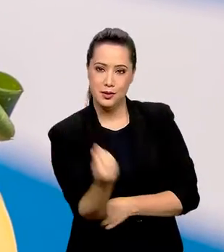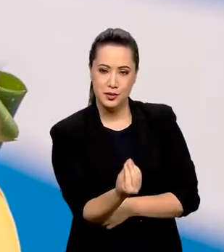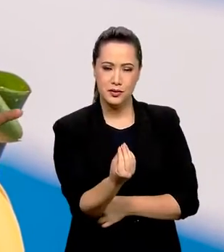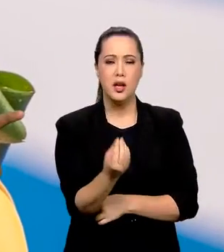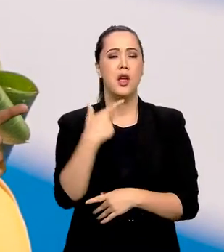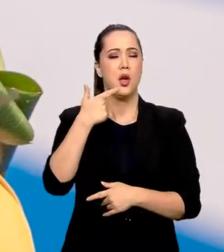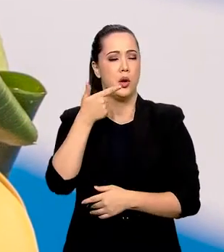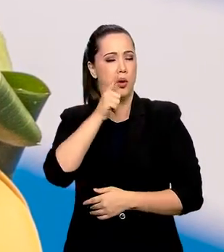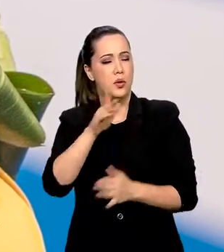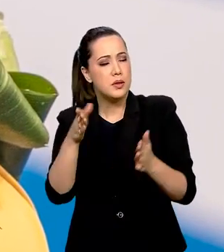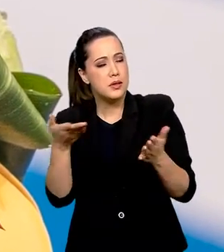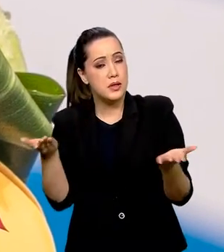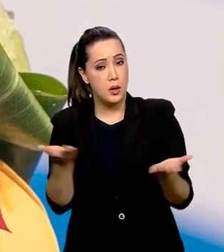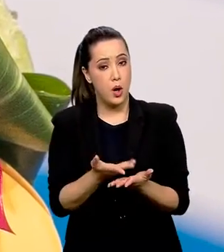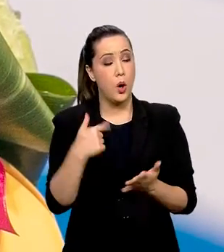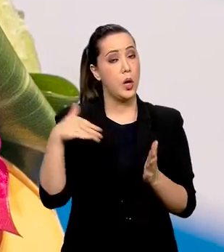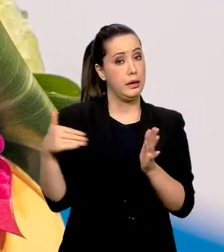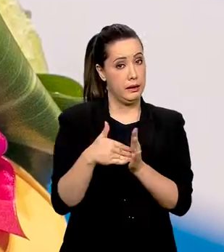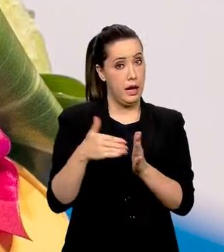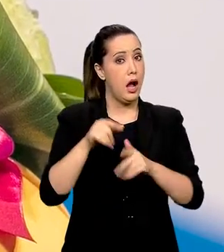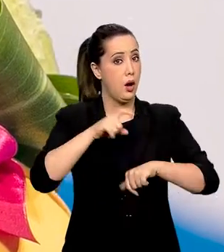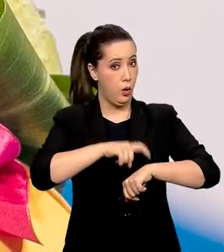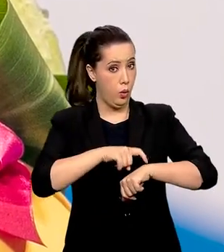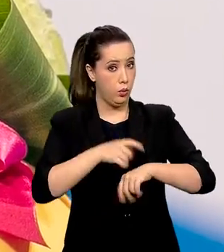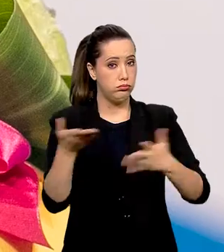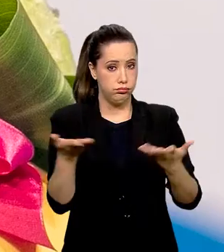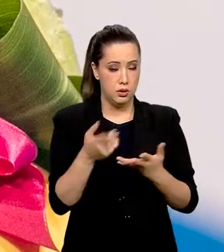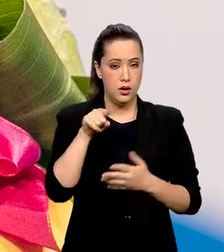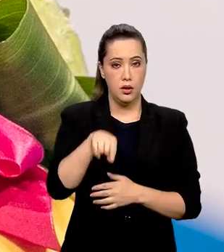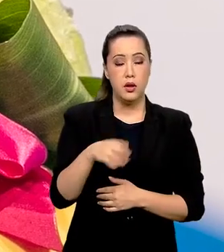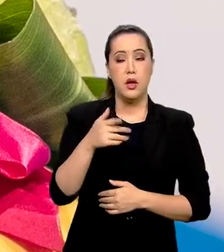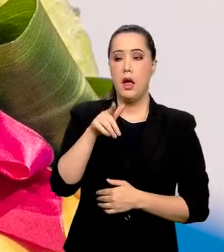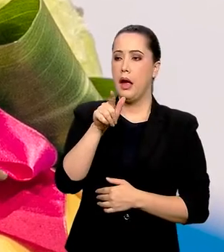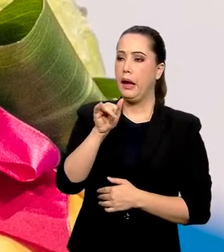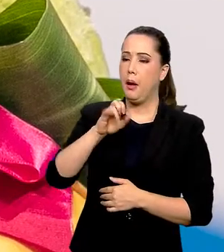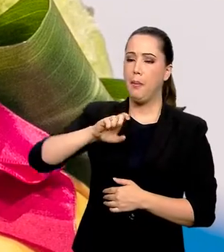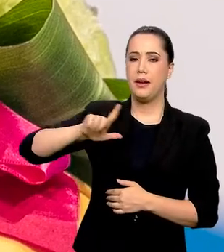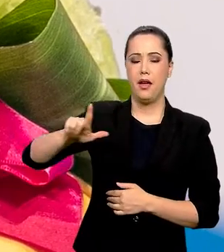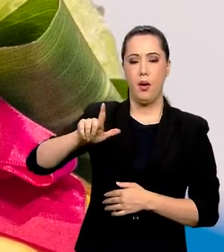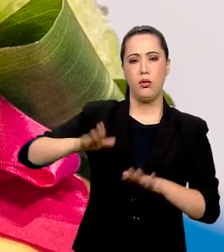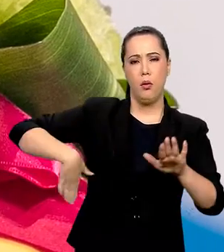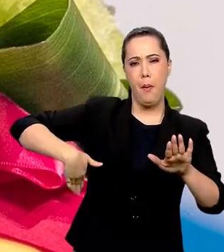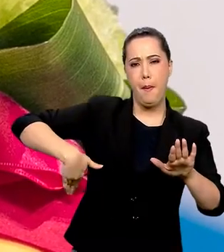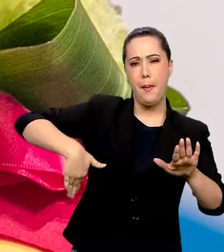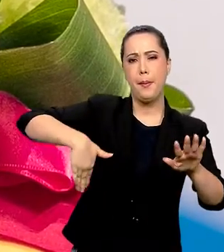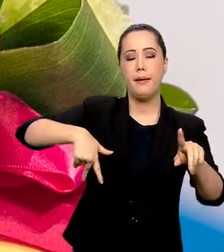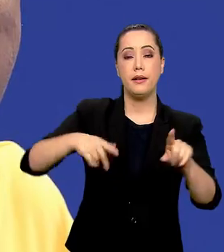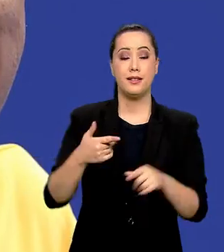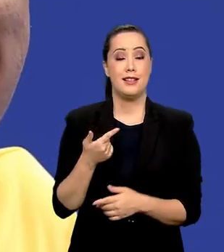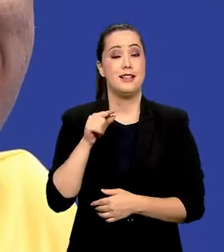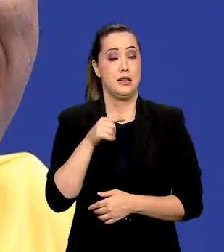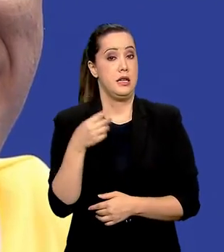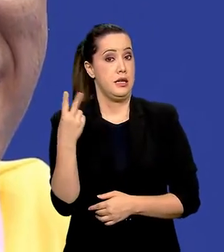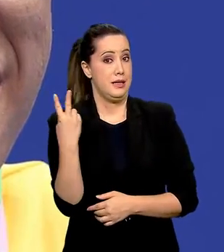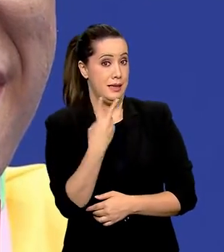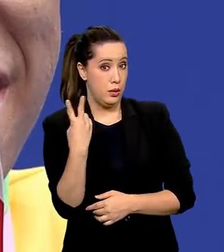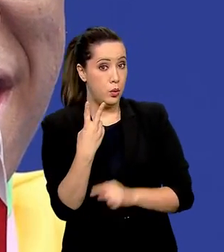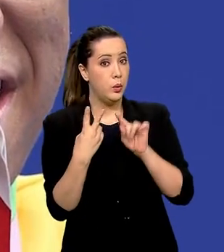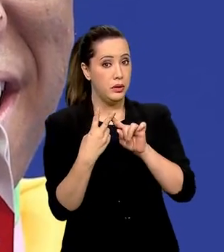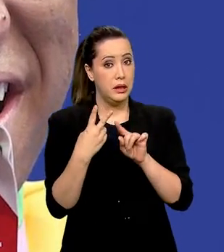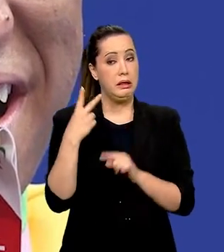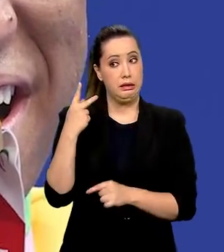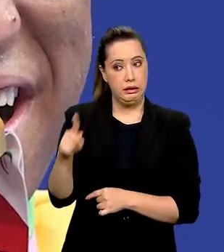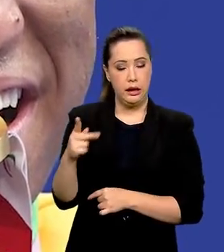conquista, pelo menos até a gente fechar esse texto, foi do Gabriel Araújo, da natação. Foi a segunda